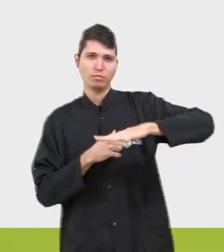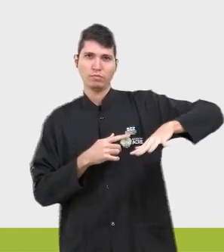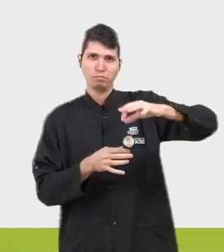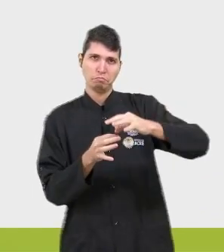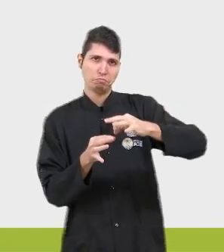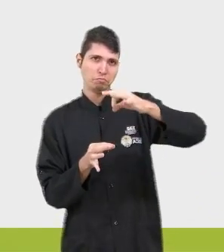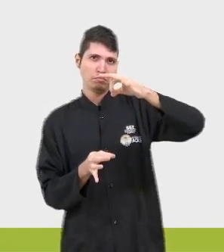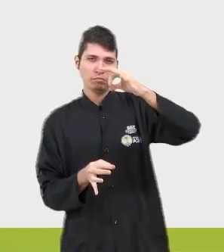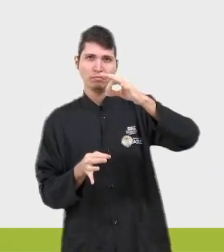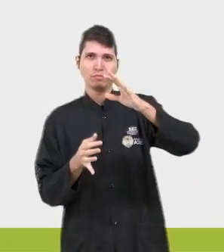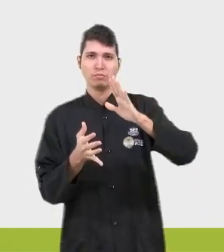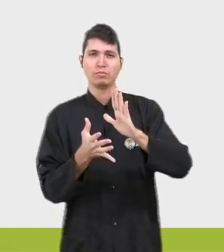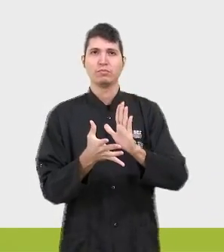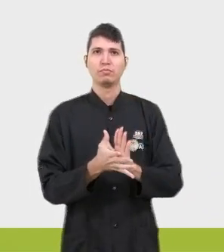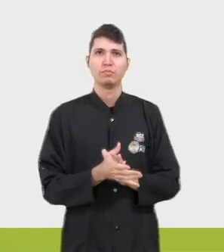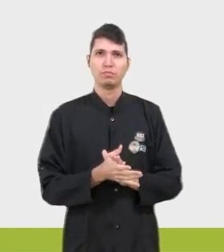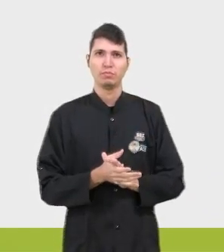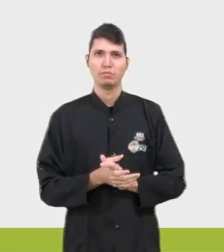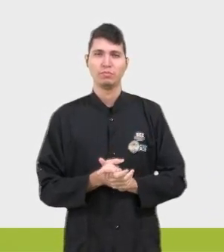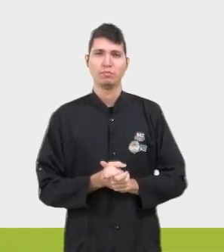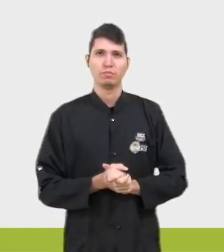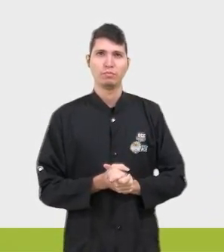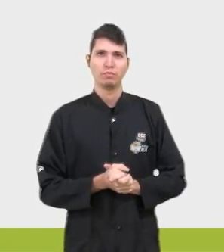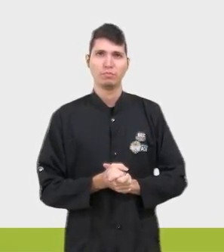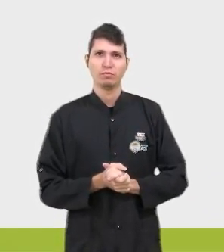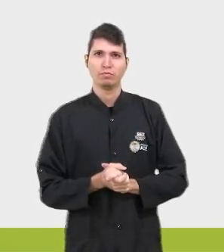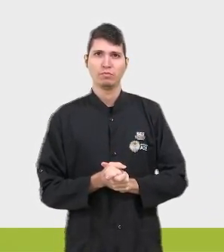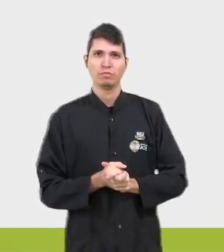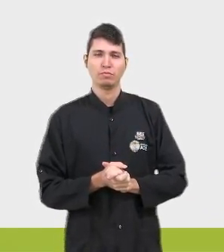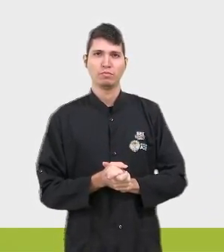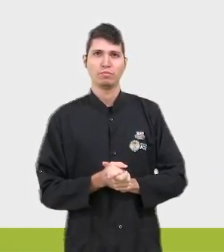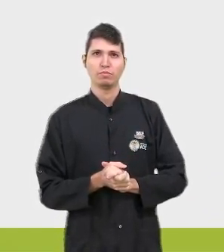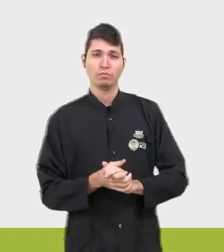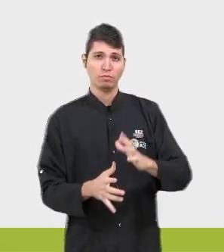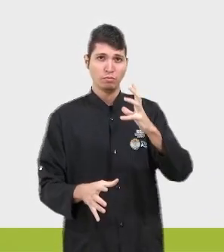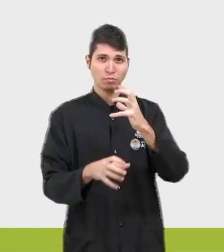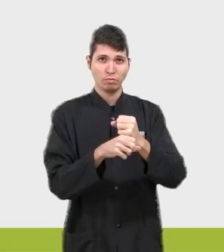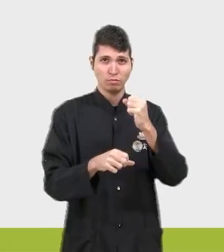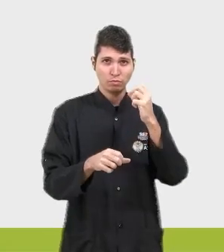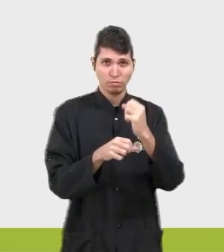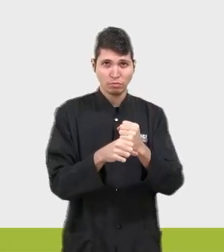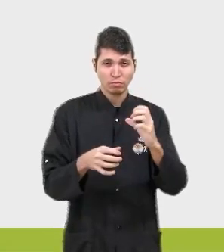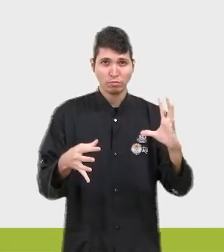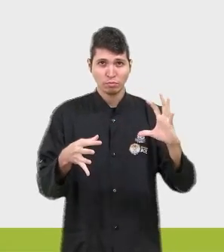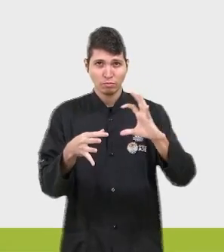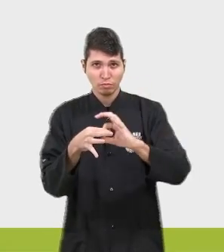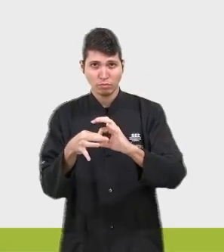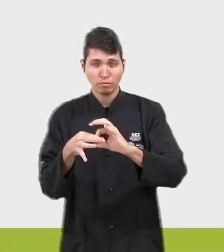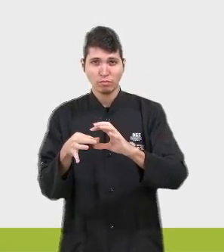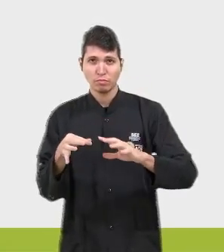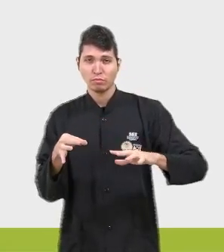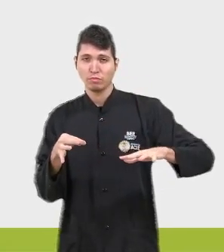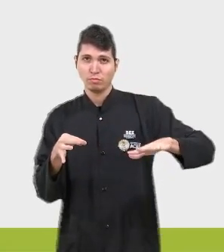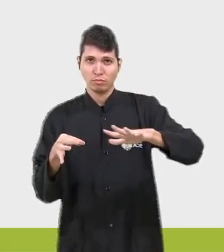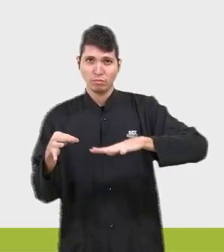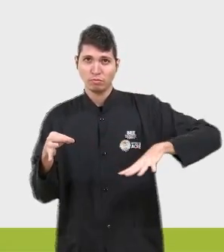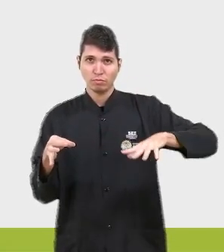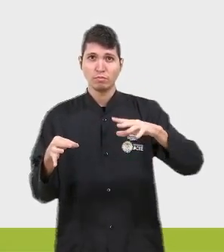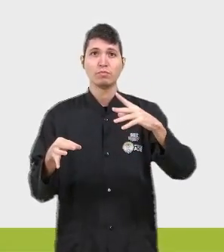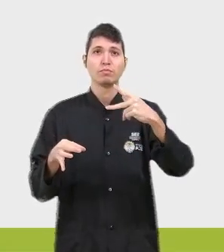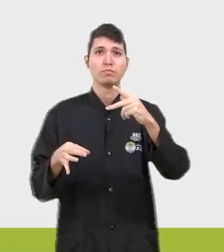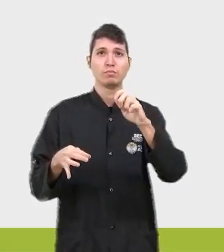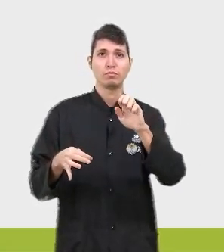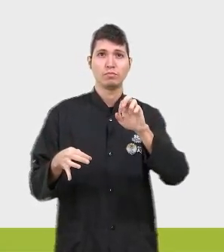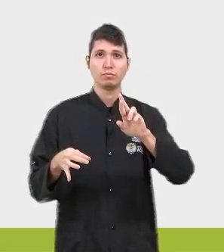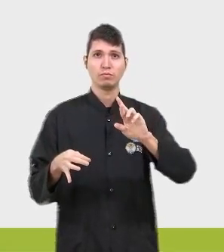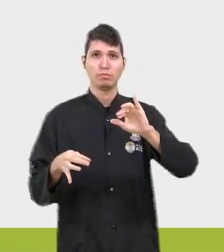até a construção das figuras planas, com o cálculo de suas respectivas áreas e perímetros, tá bom? Muito